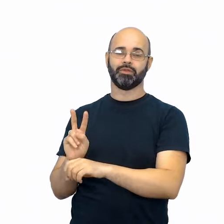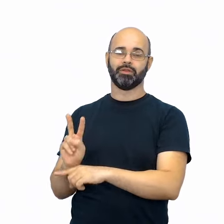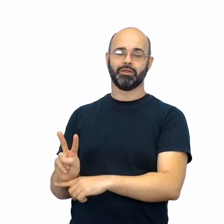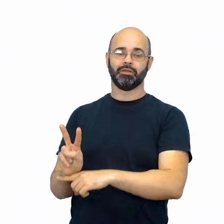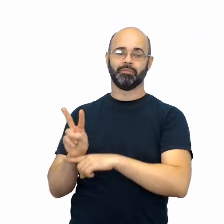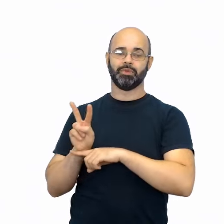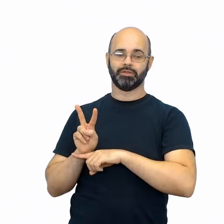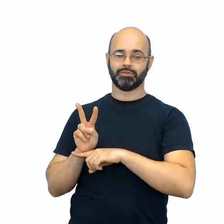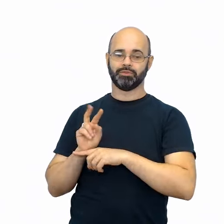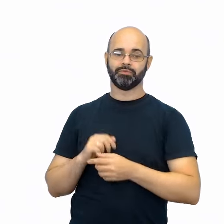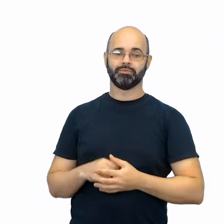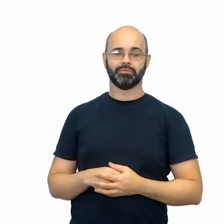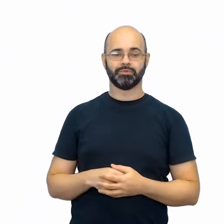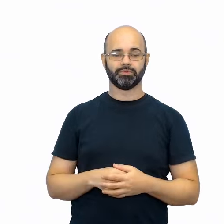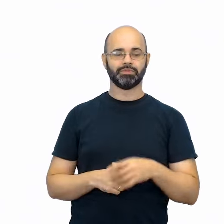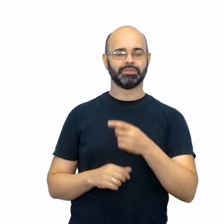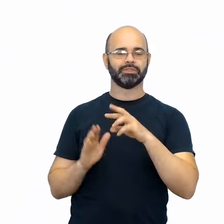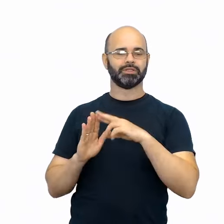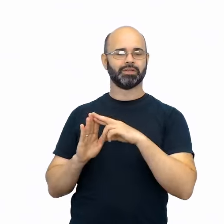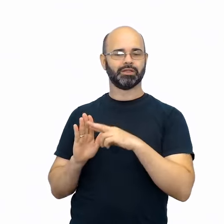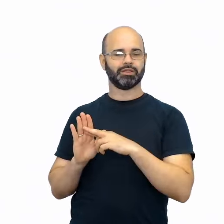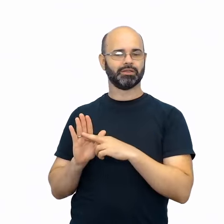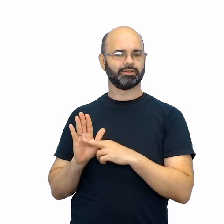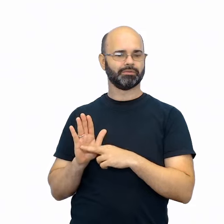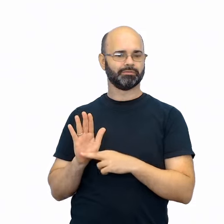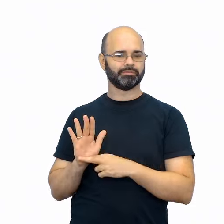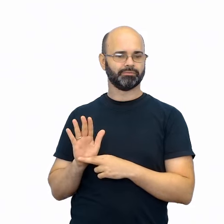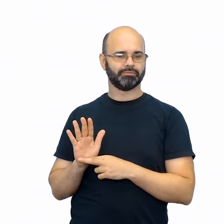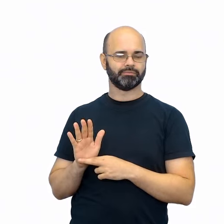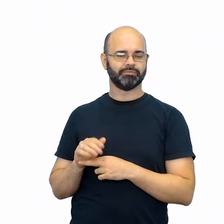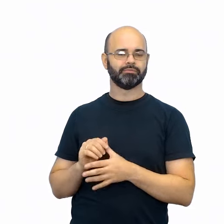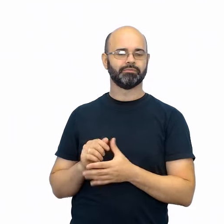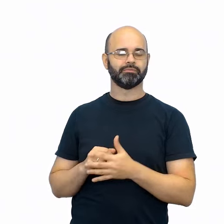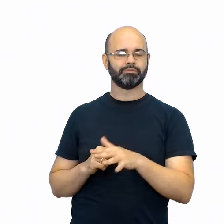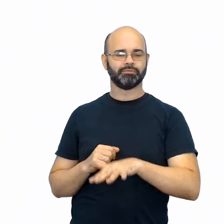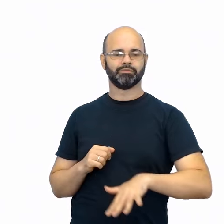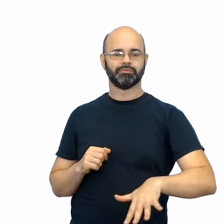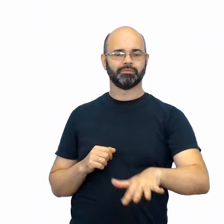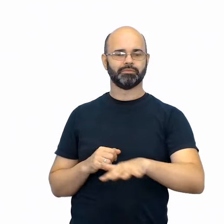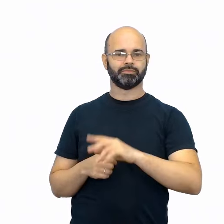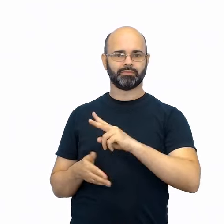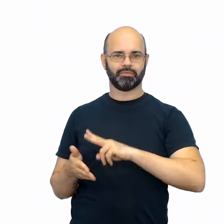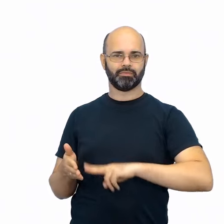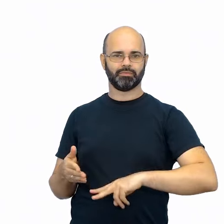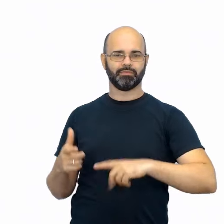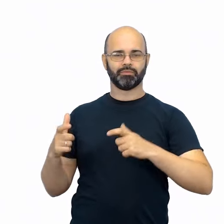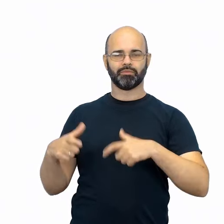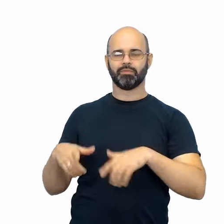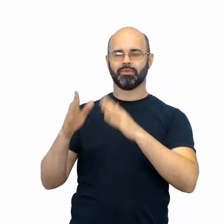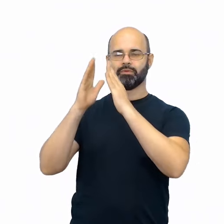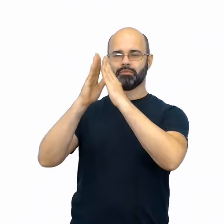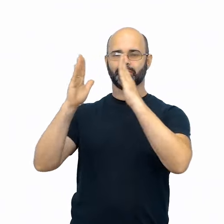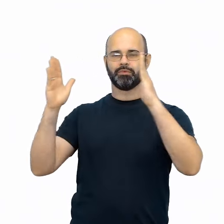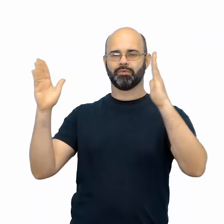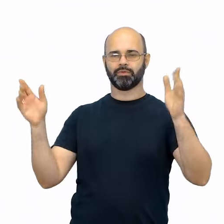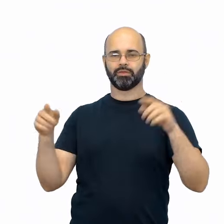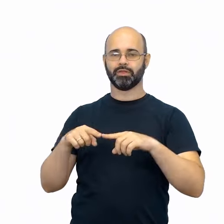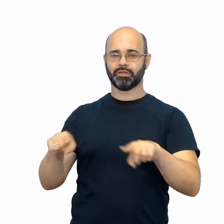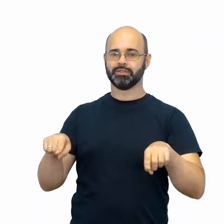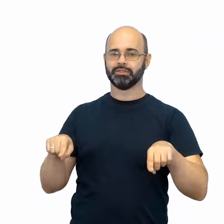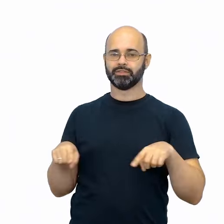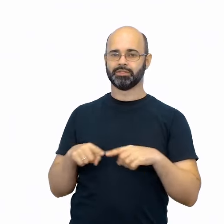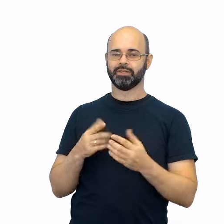discussão sobre as regras e o funcionamento do campo de leitura ou da biblioteca de sala de aula. A proposta será